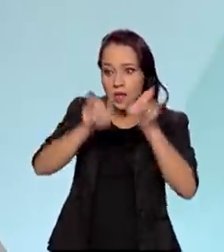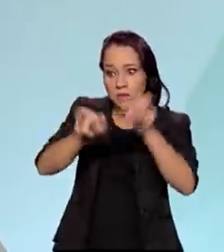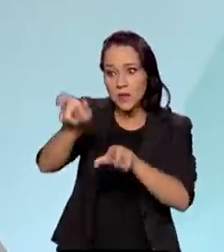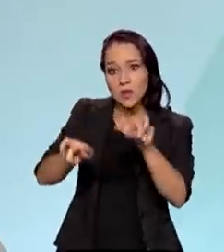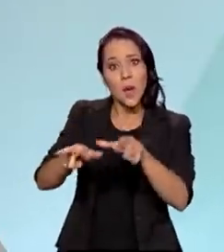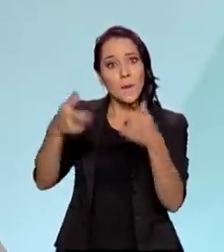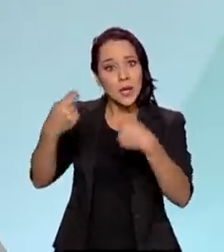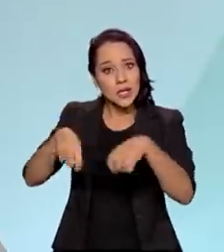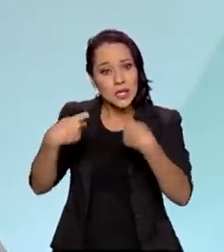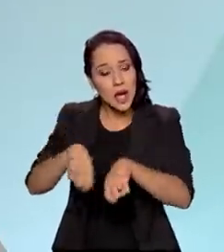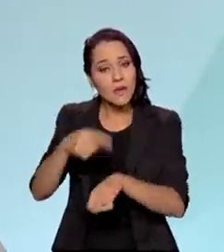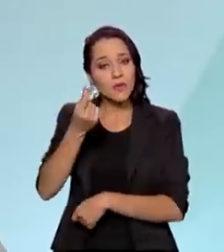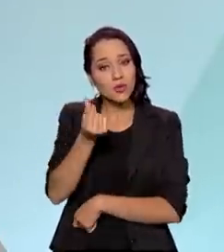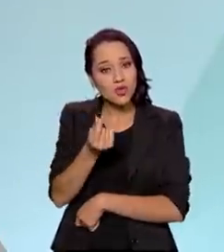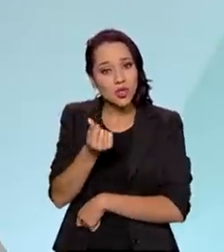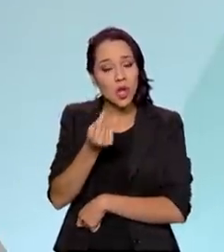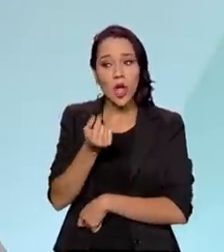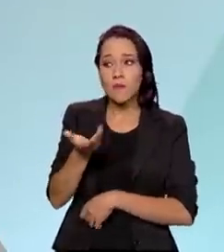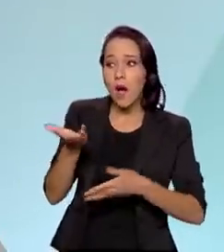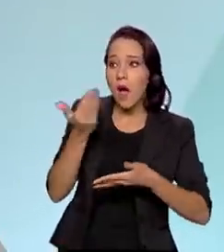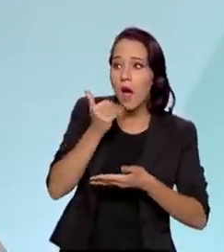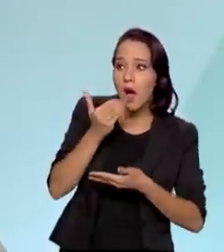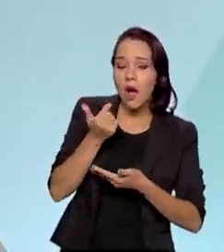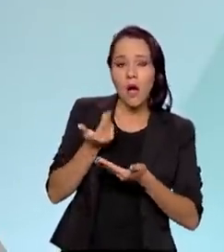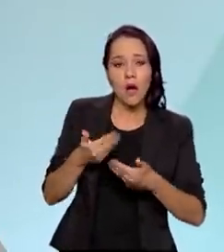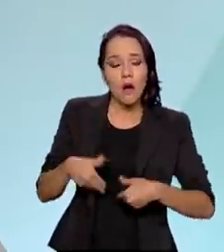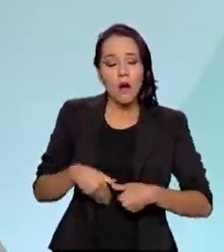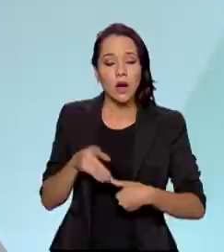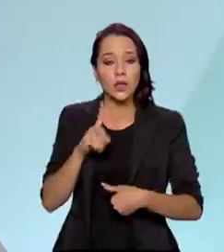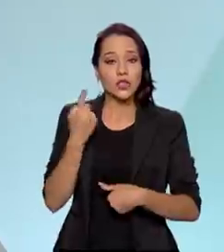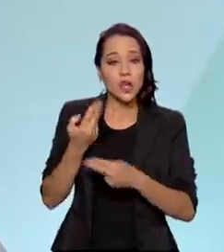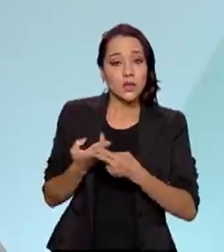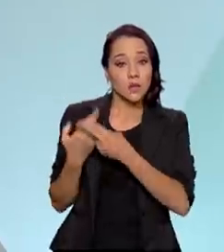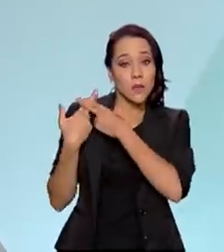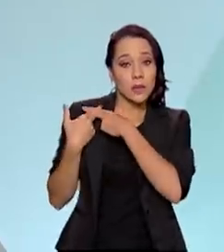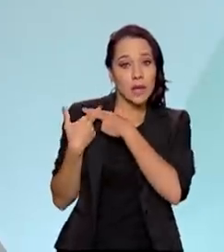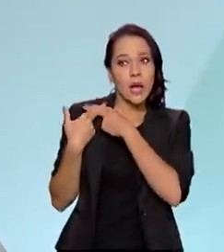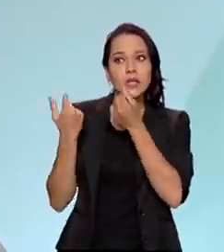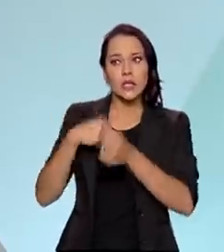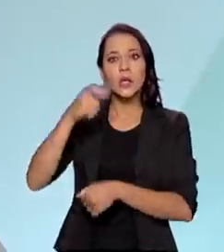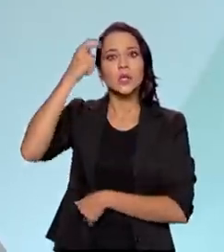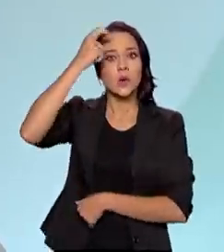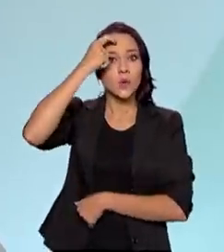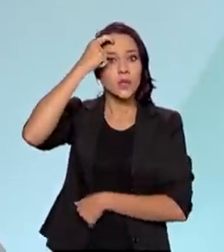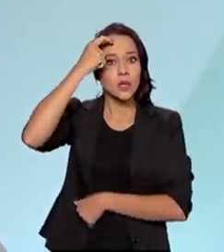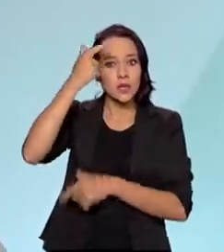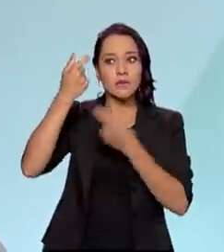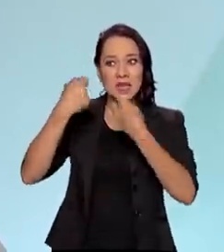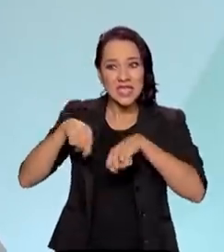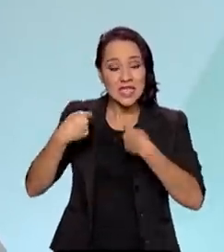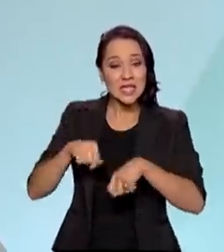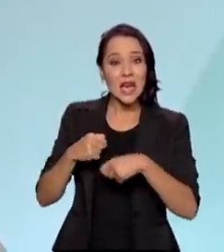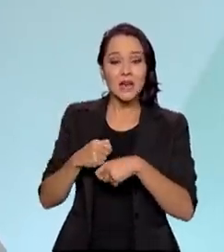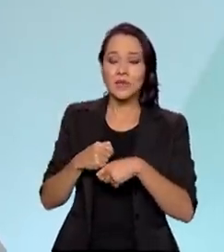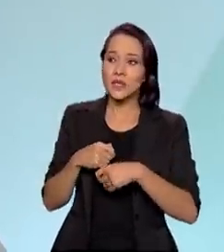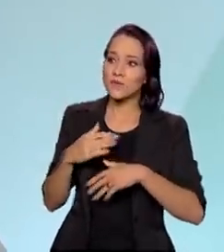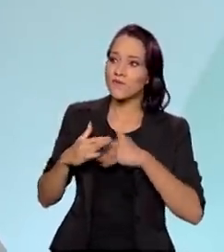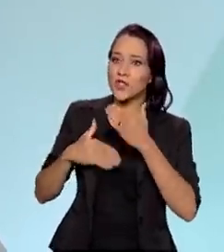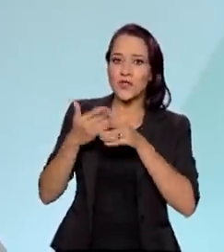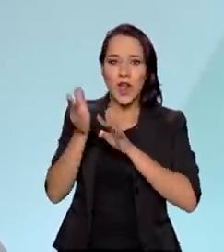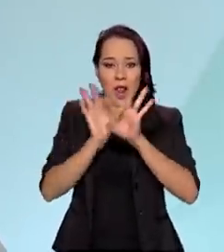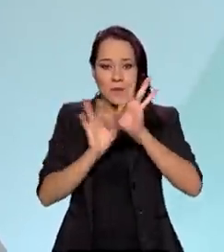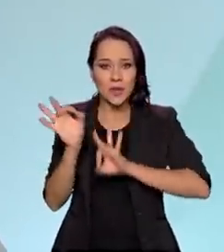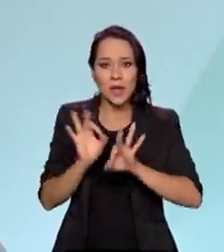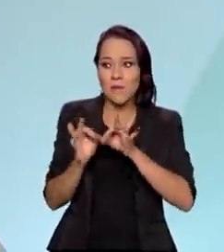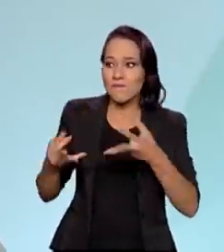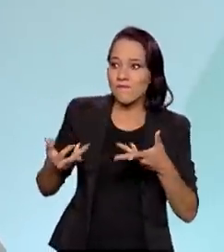estavam precisando desse dinheiro e a gente tinha a responsabilidade, tinha a consciência de que tínhamos que desenvolver, desenhar,